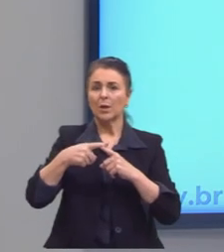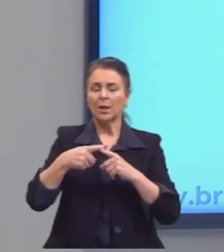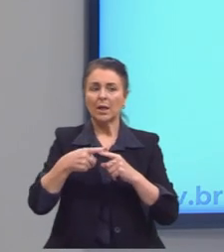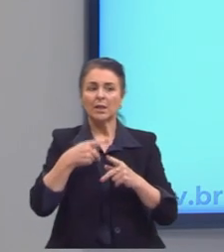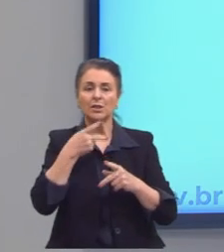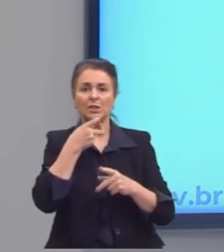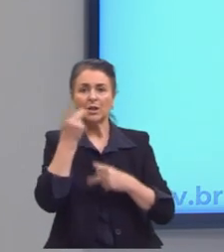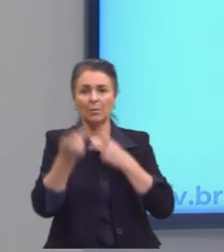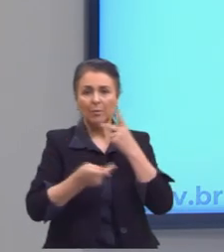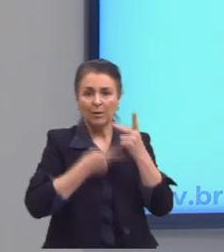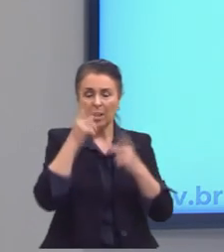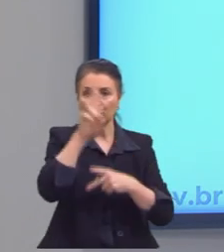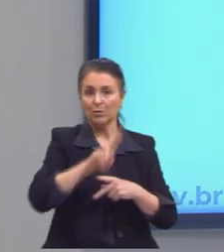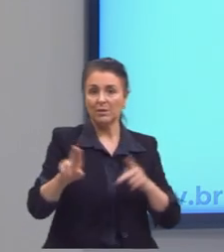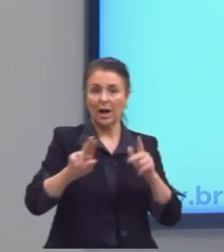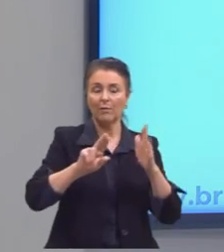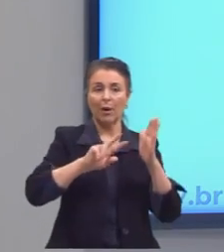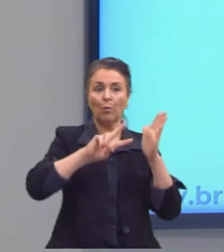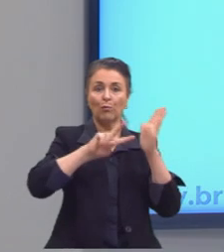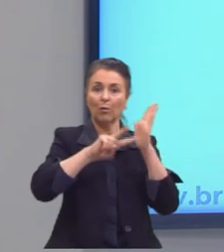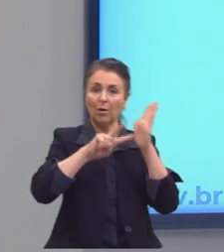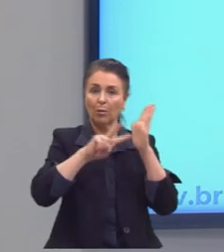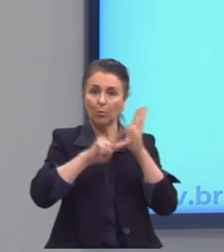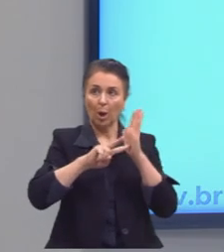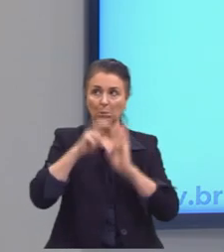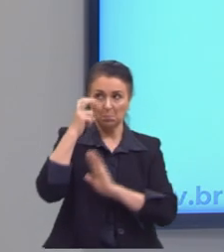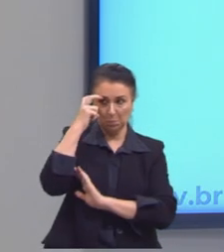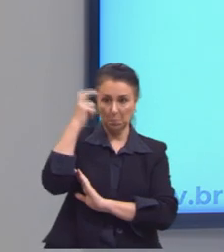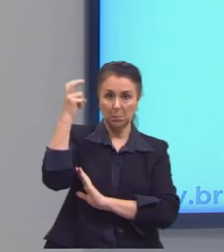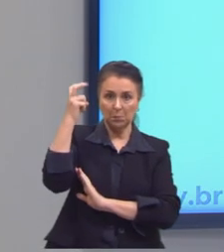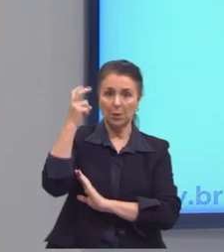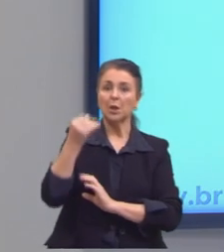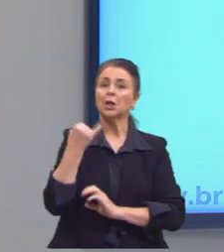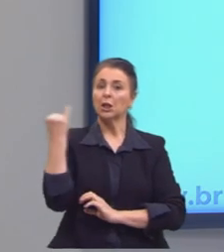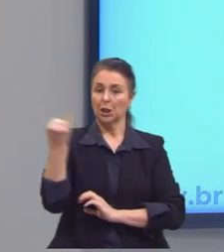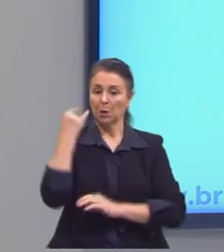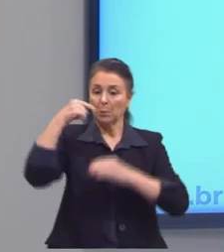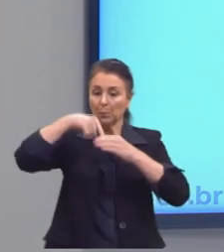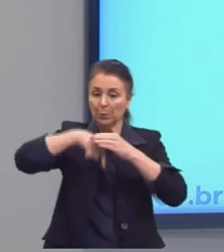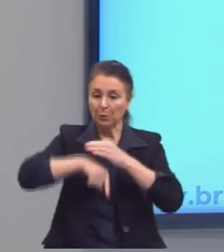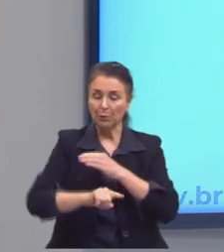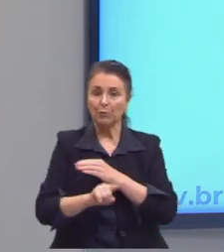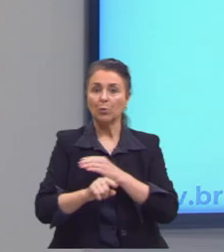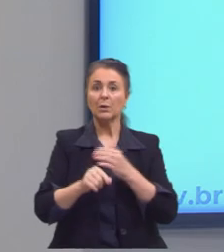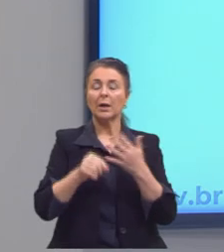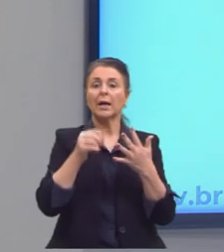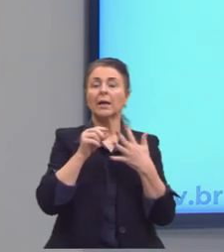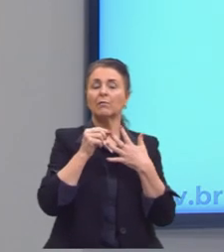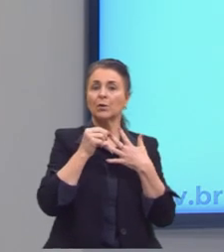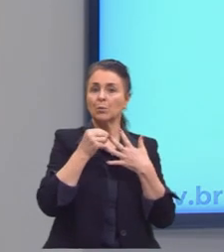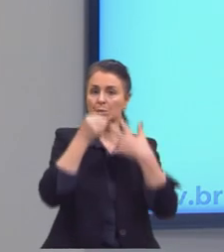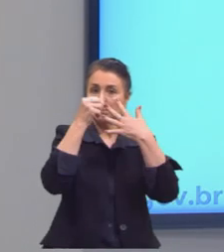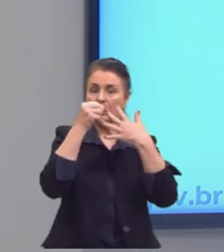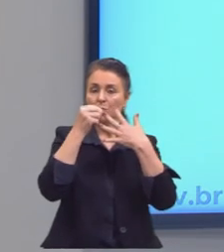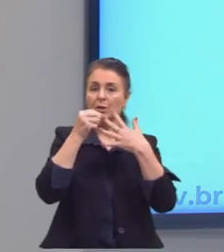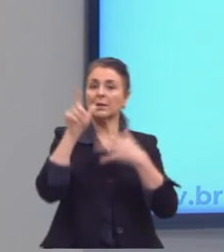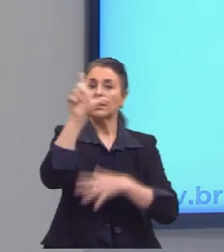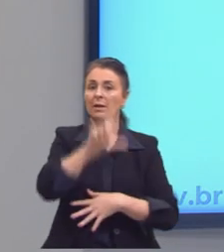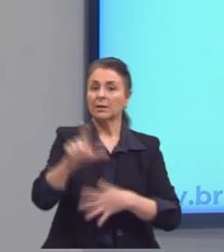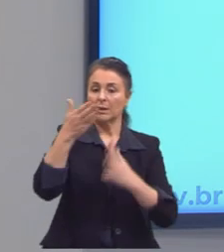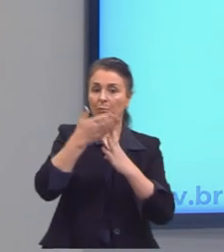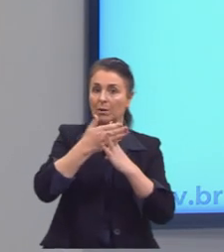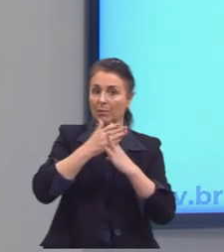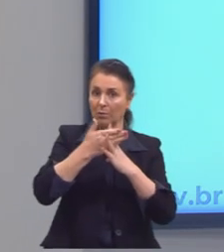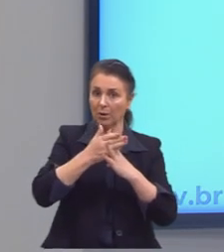verbal devido ao vocabulário culto e rico. Ele se torna um dos expoentes da literatura barroca, portuguesa também